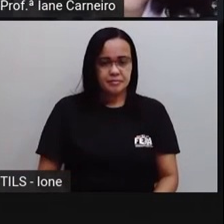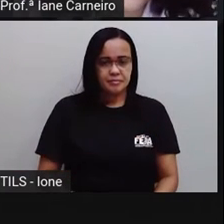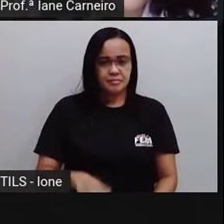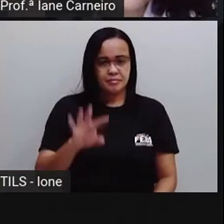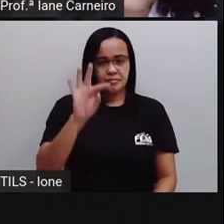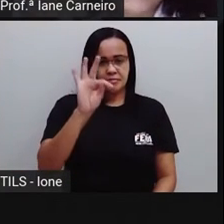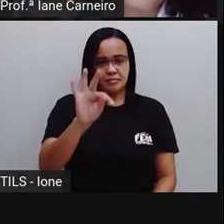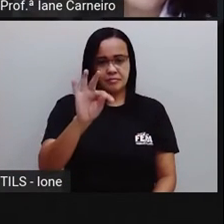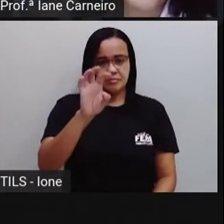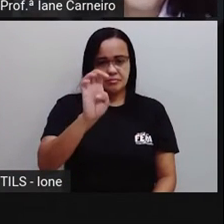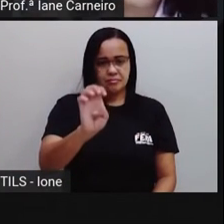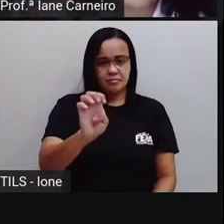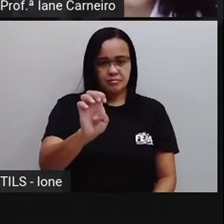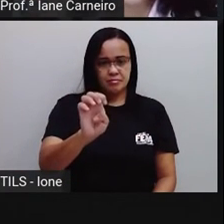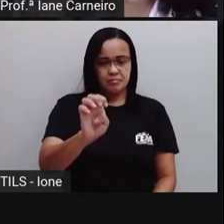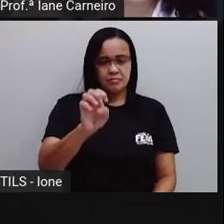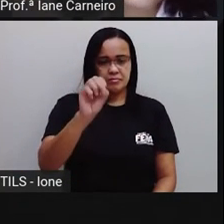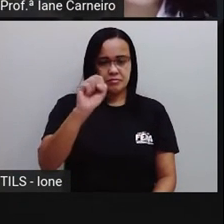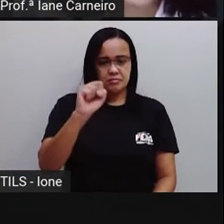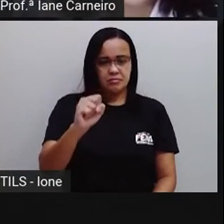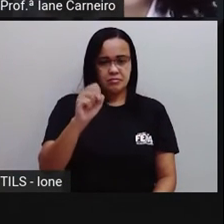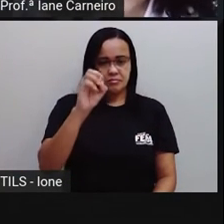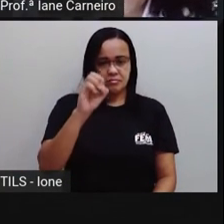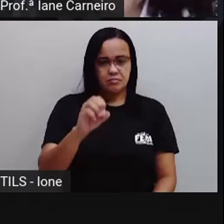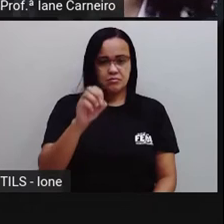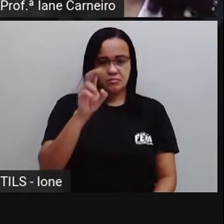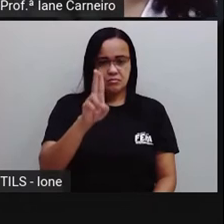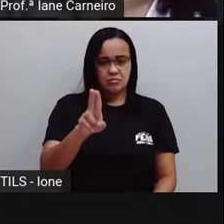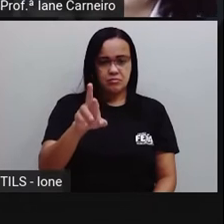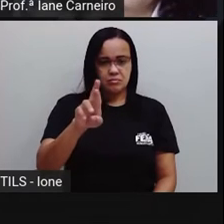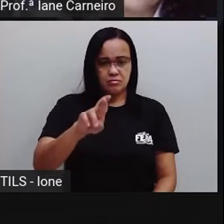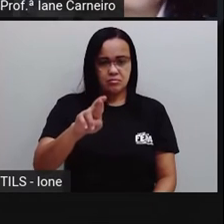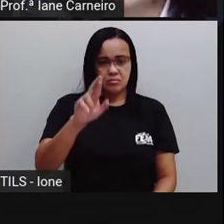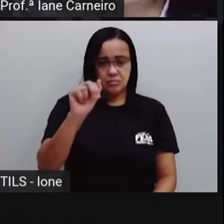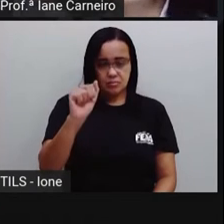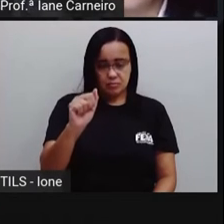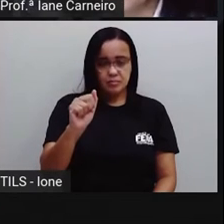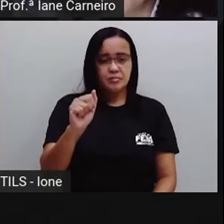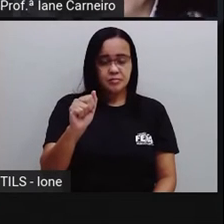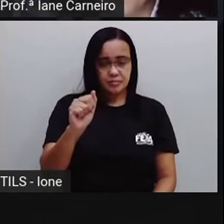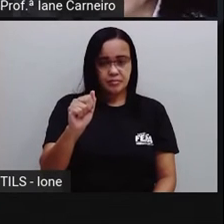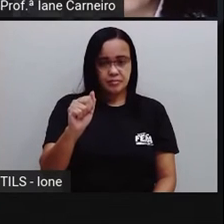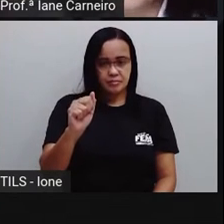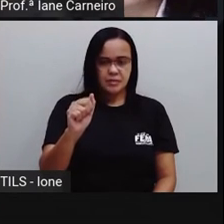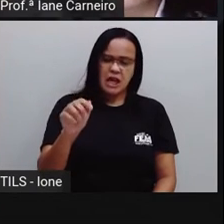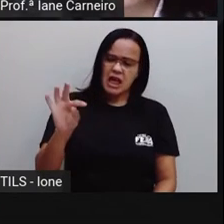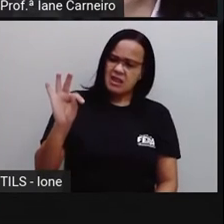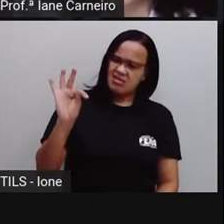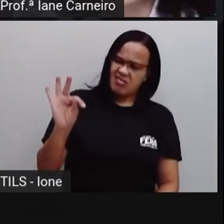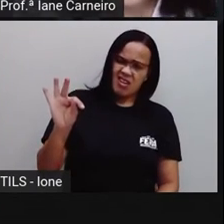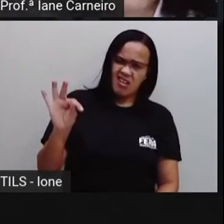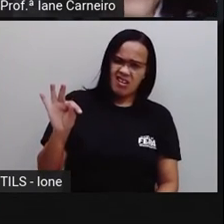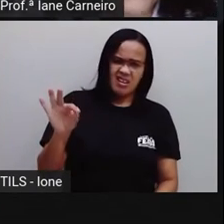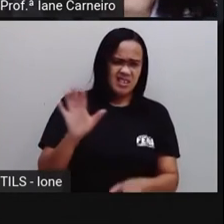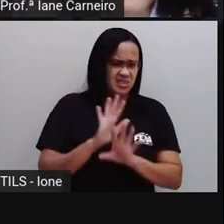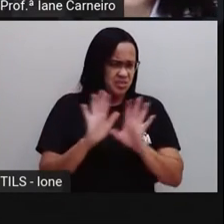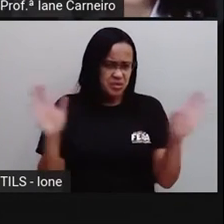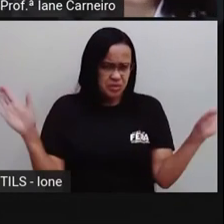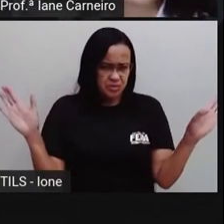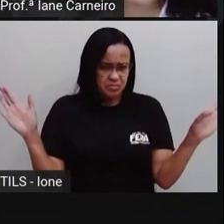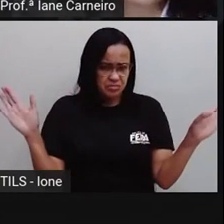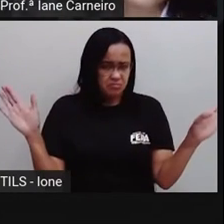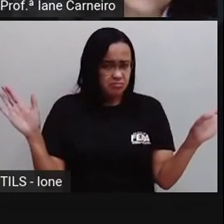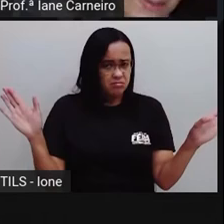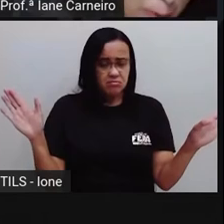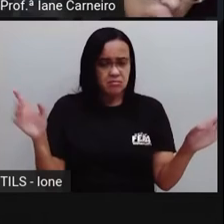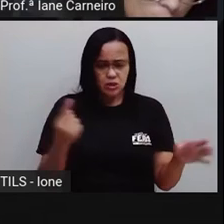-ZOURA. Tá, mas como a gente não fala TÉ-ZOURA, aí a gente fala o T, aí parece que o T tá sozinho, mas ele não pode ficar